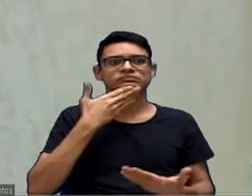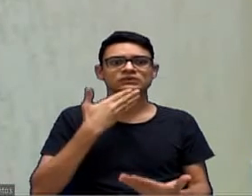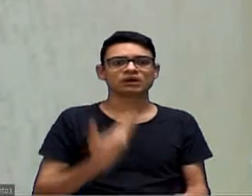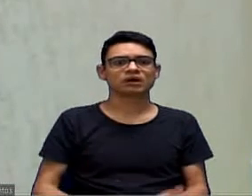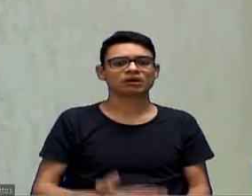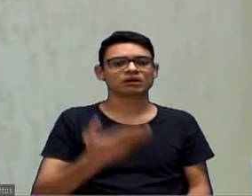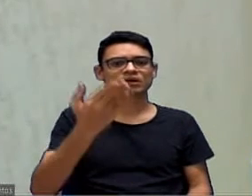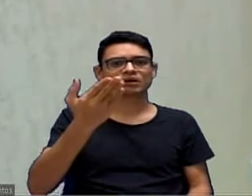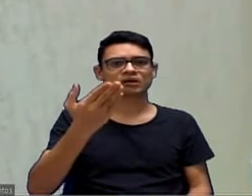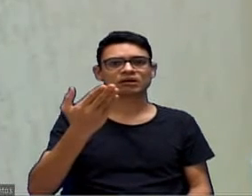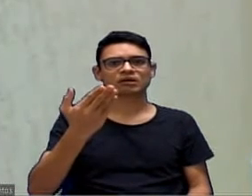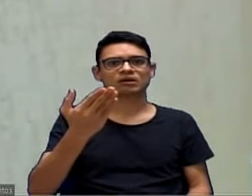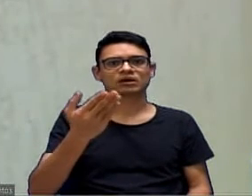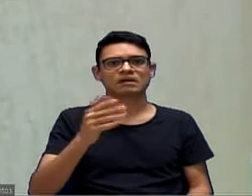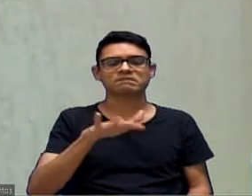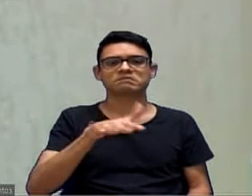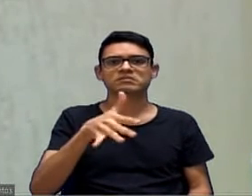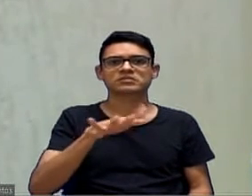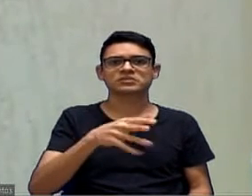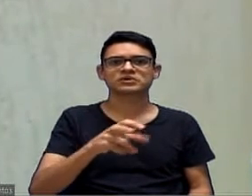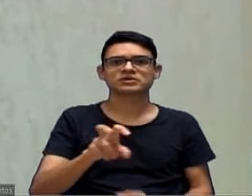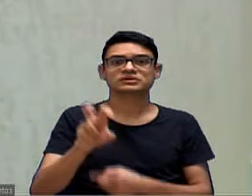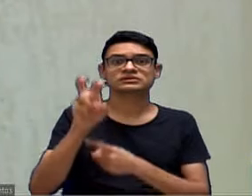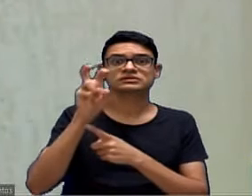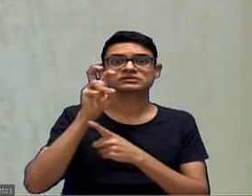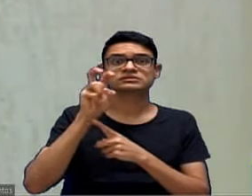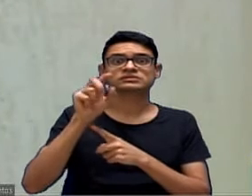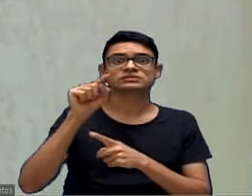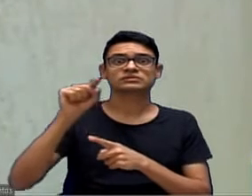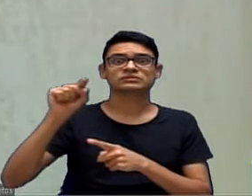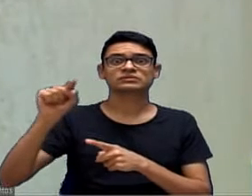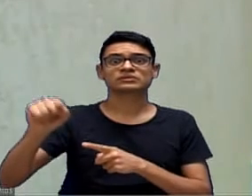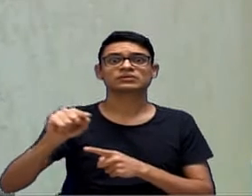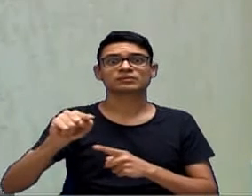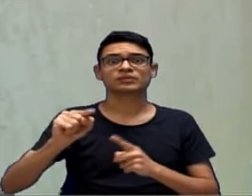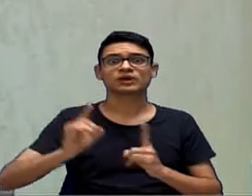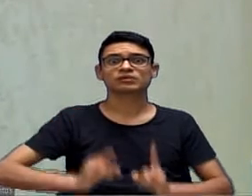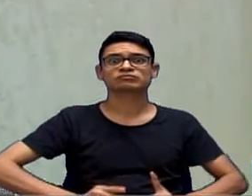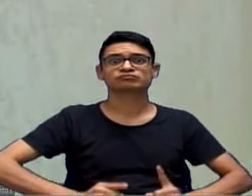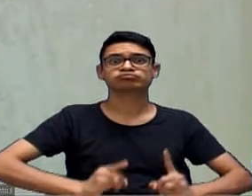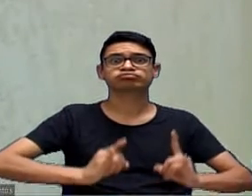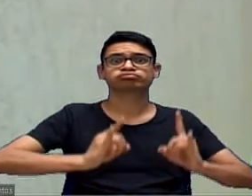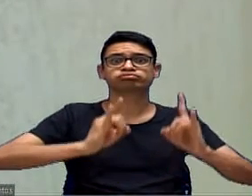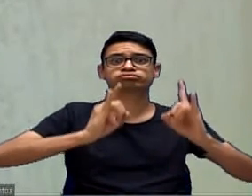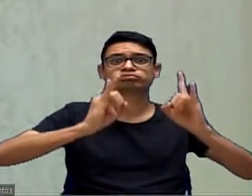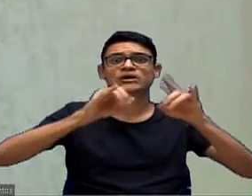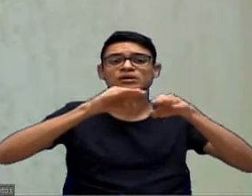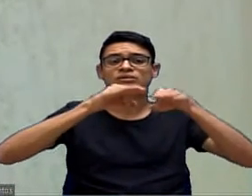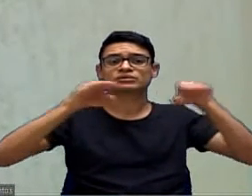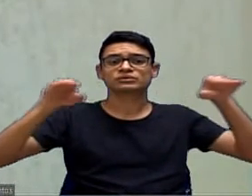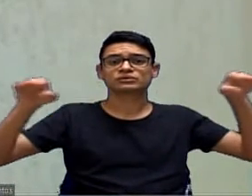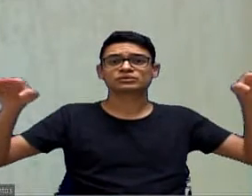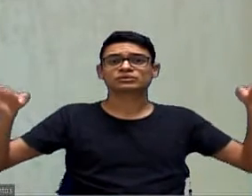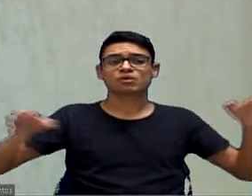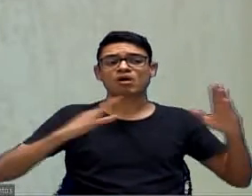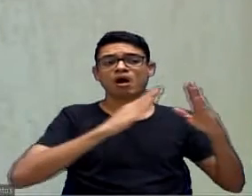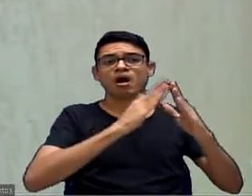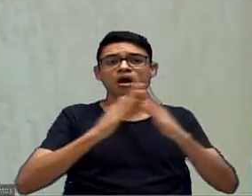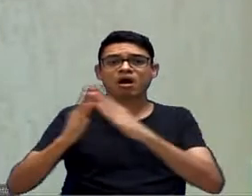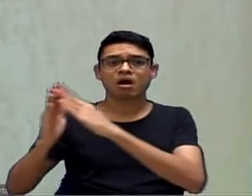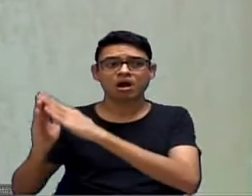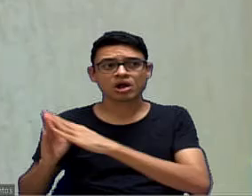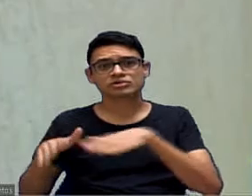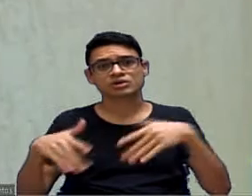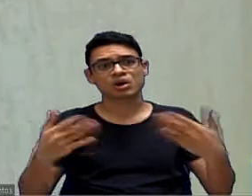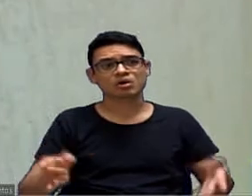vereadores e a cidade. Cinco mil condomínios horizontais e verticais. Você